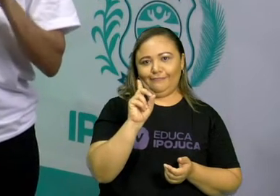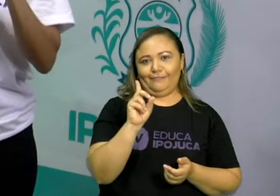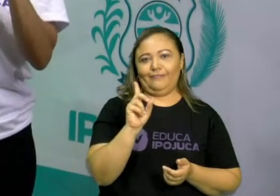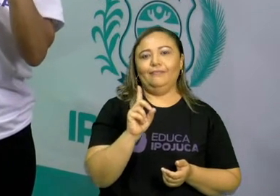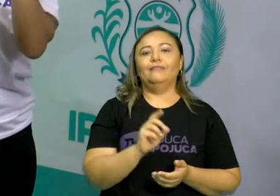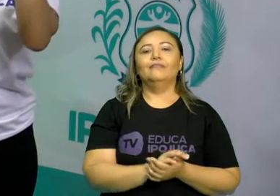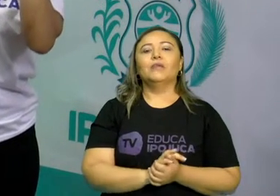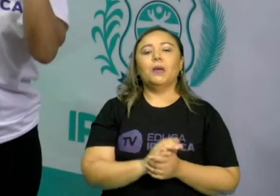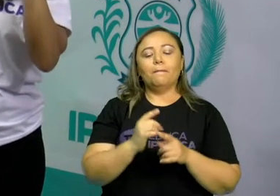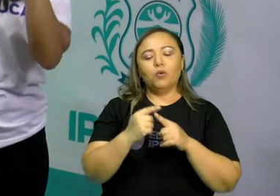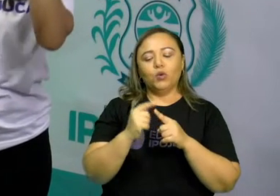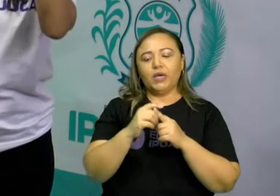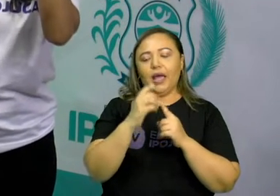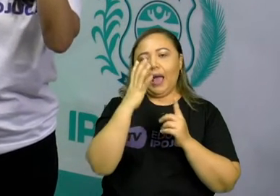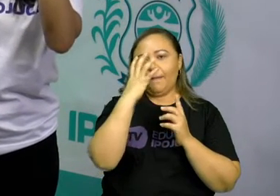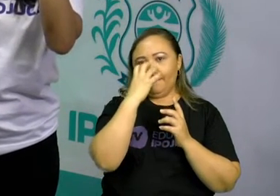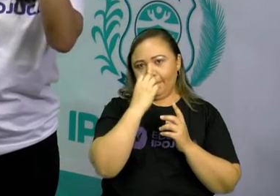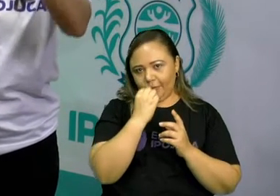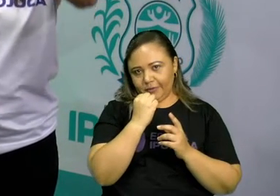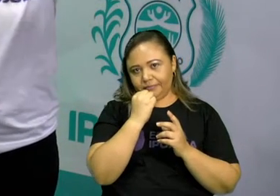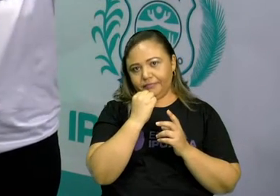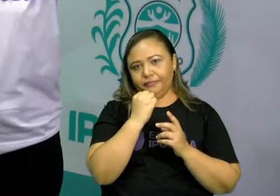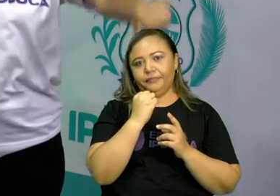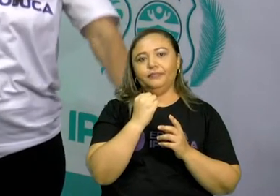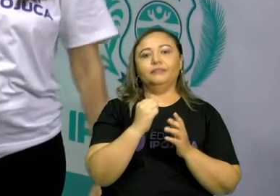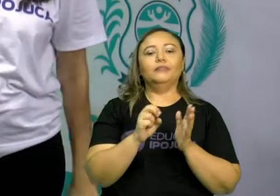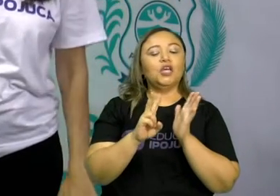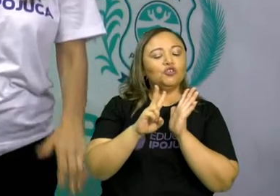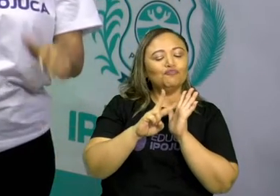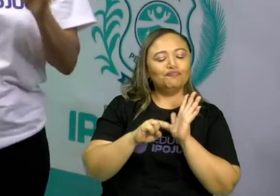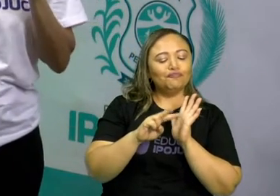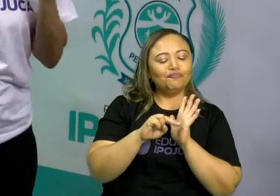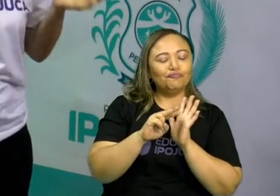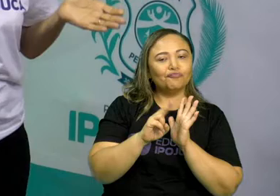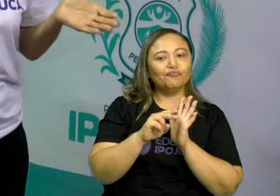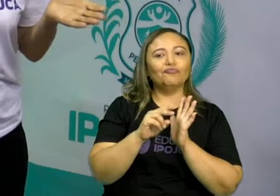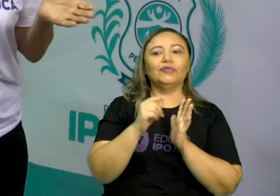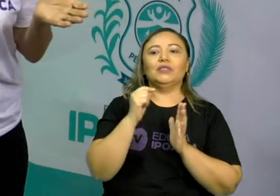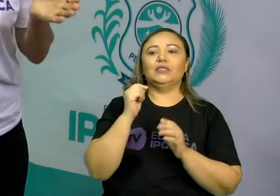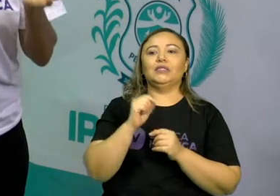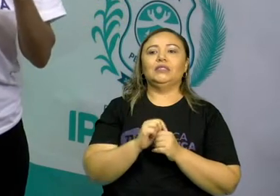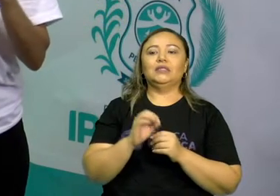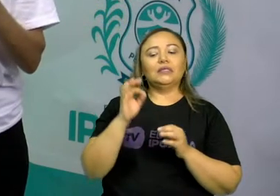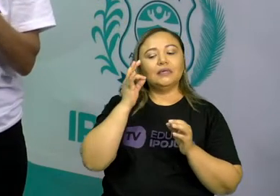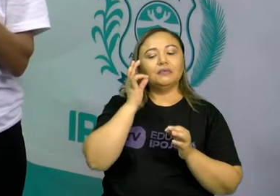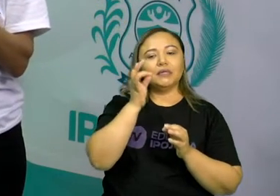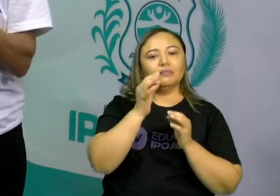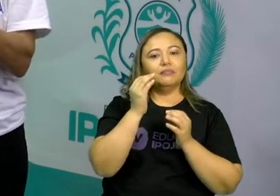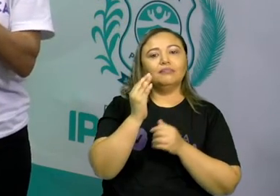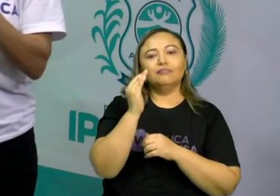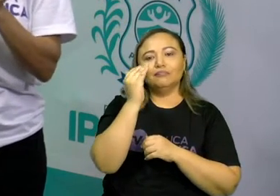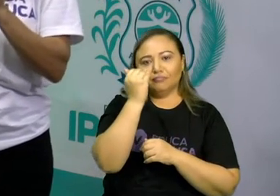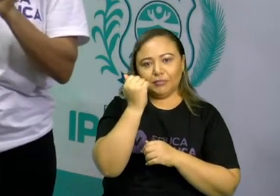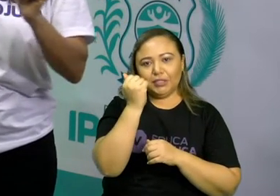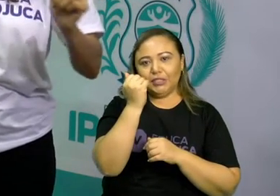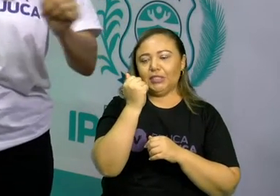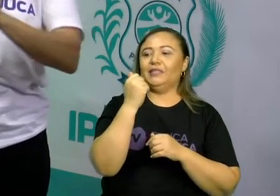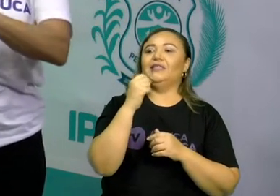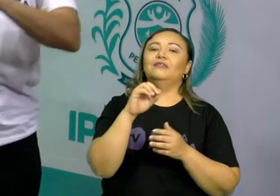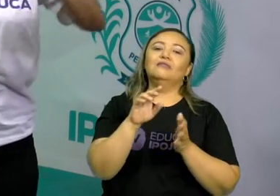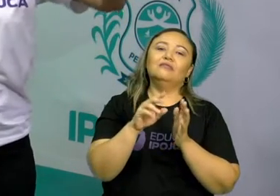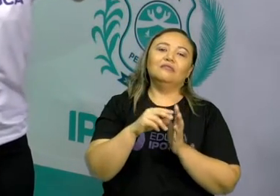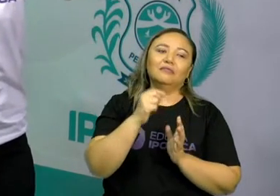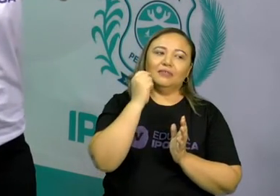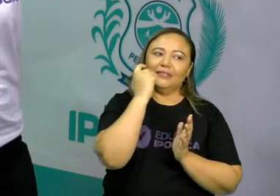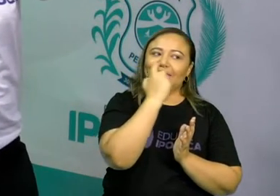passar muito tempo com a boca fechada, no escurio, e é ali. É ali que as coisas acontecem. É ali que a cara ia dizer assim.